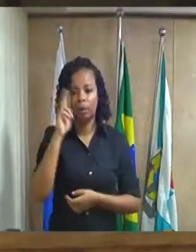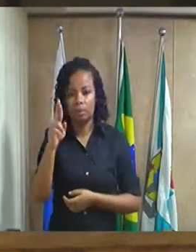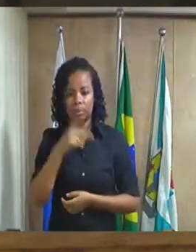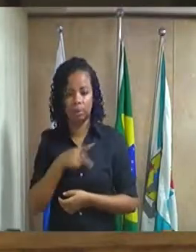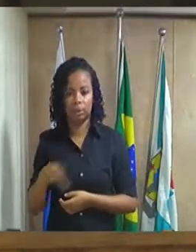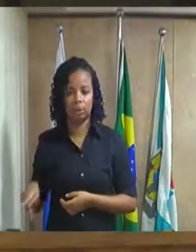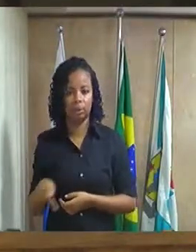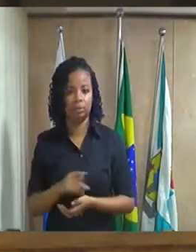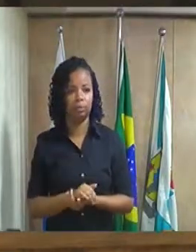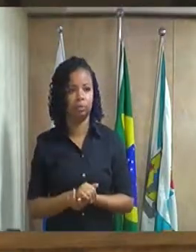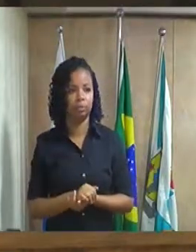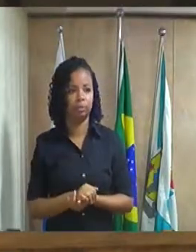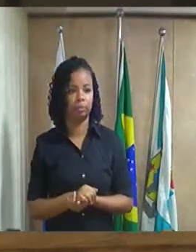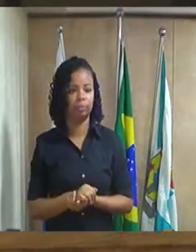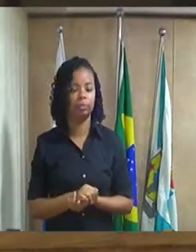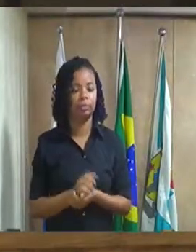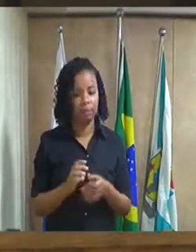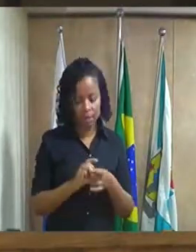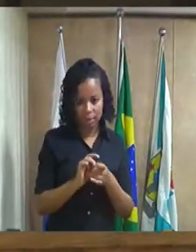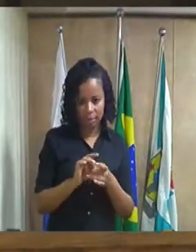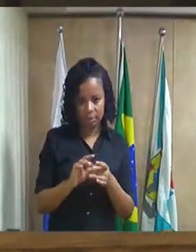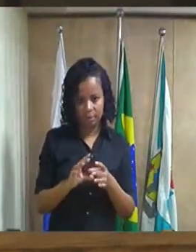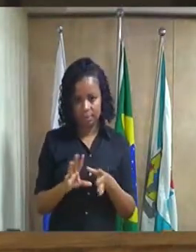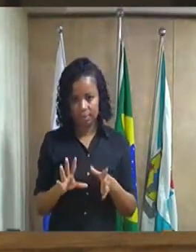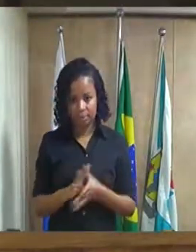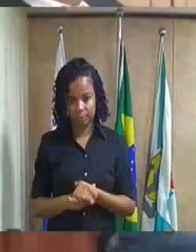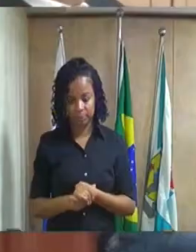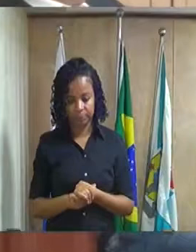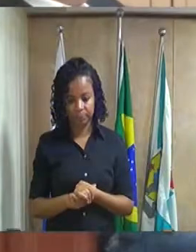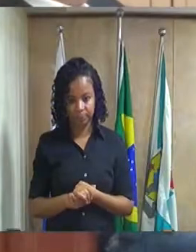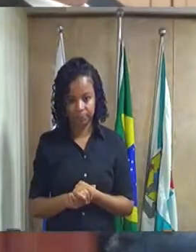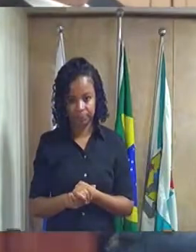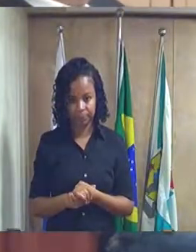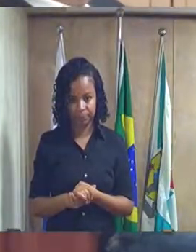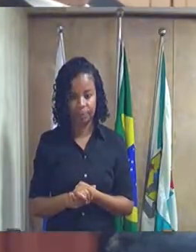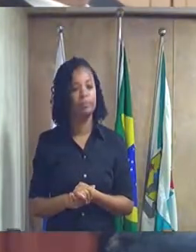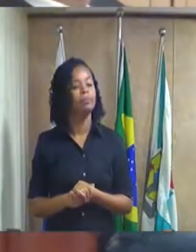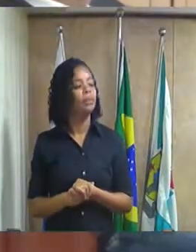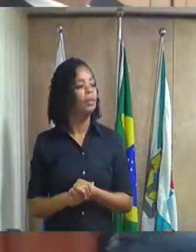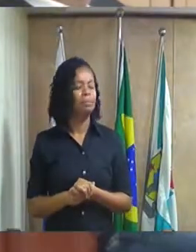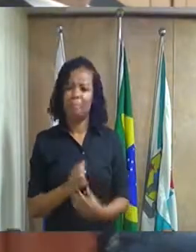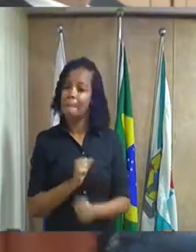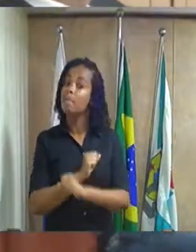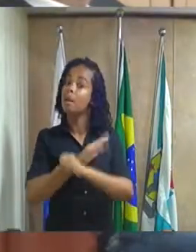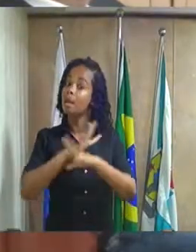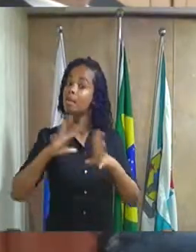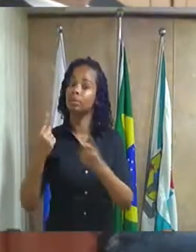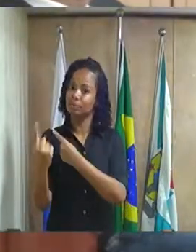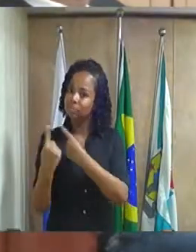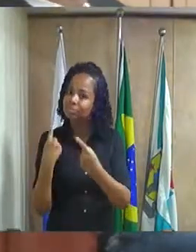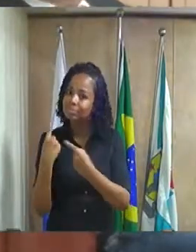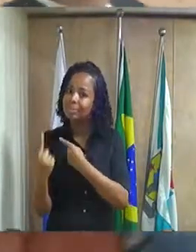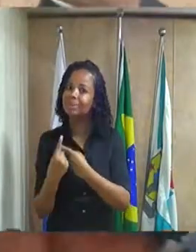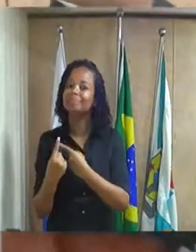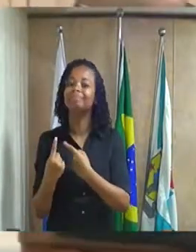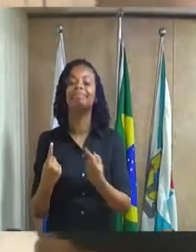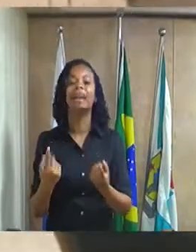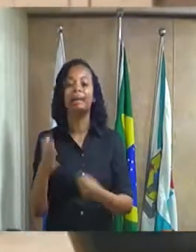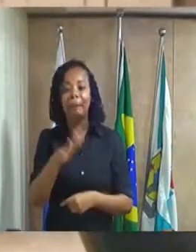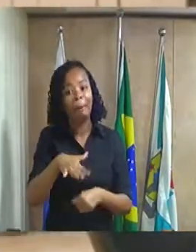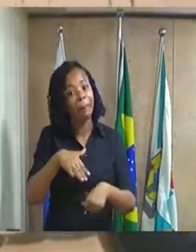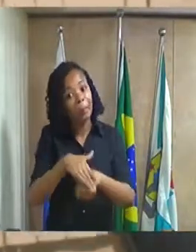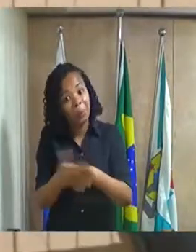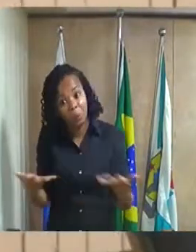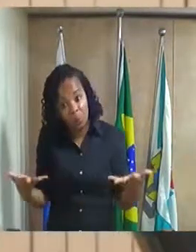professor pois não uma parte é brilhante discussão nessa casa né na tarde noite hoje